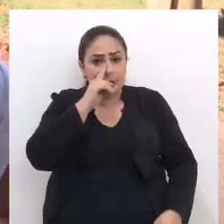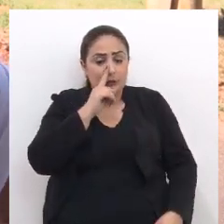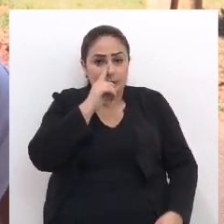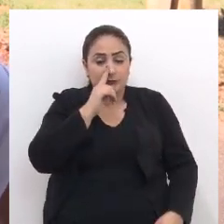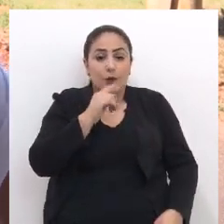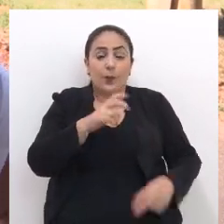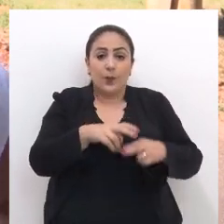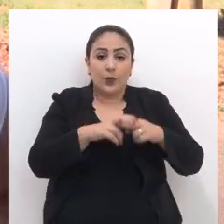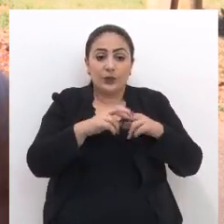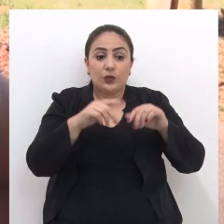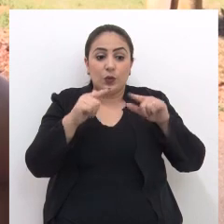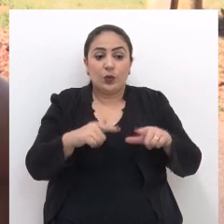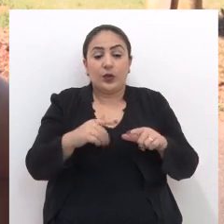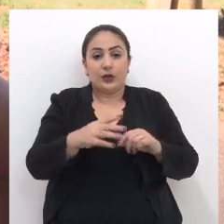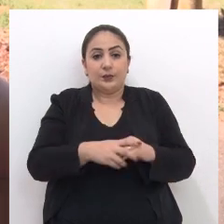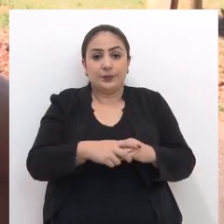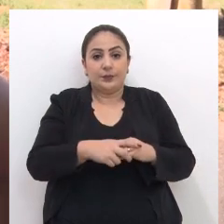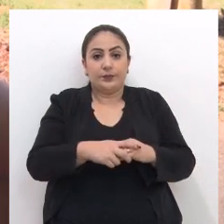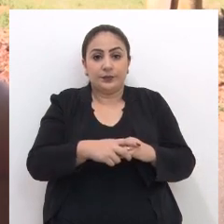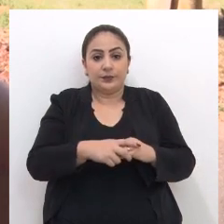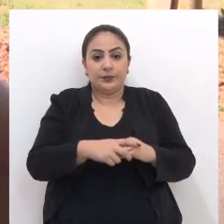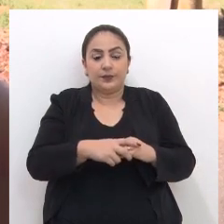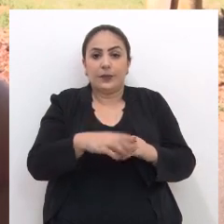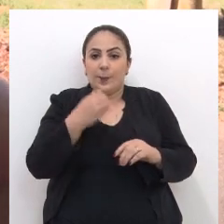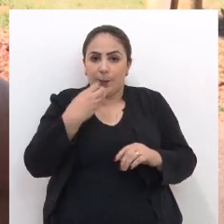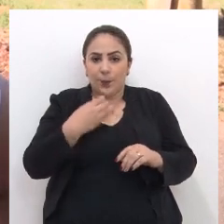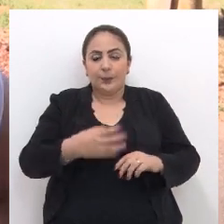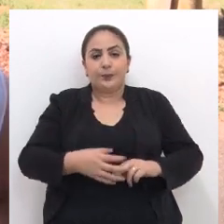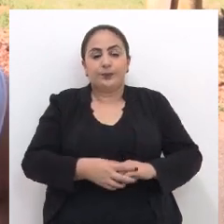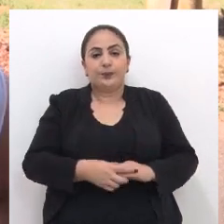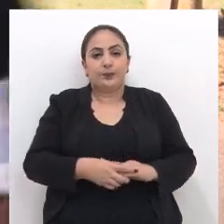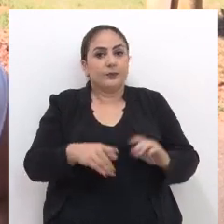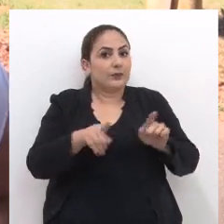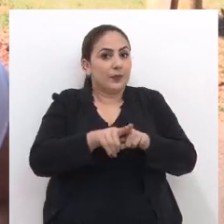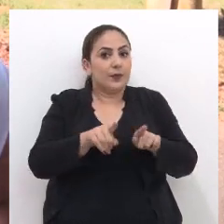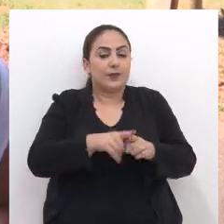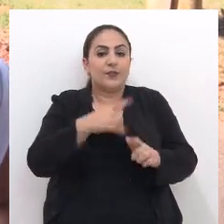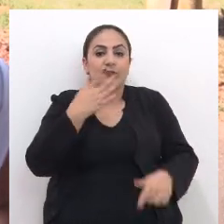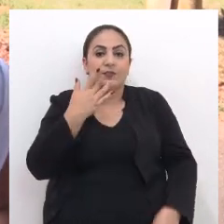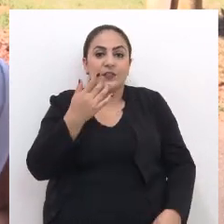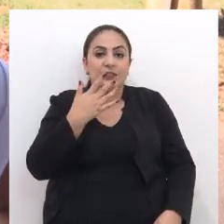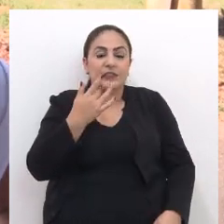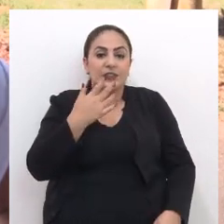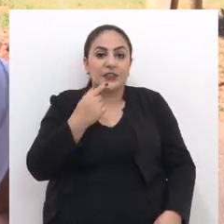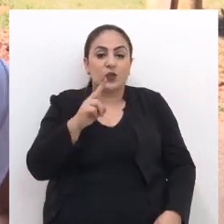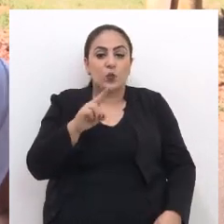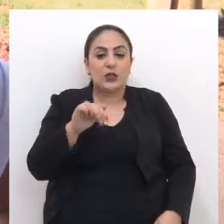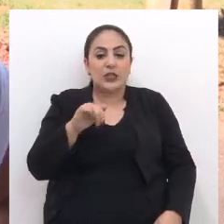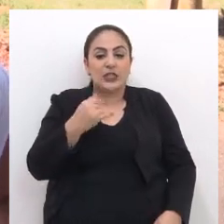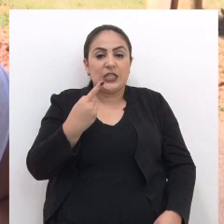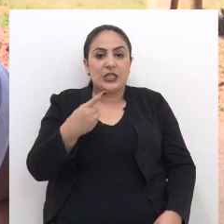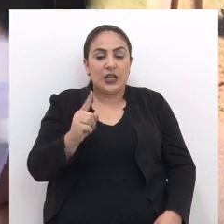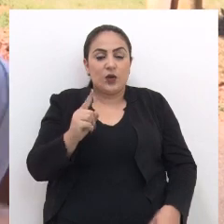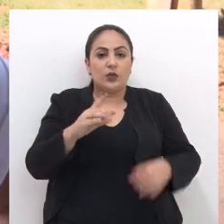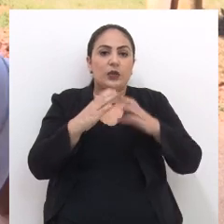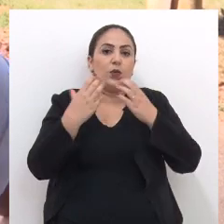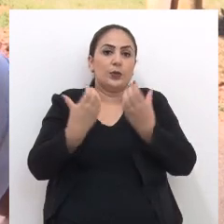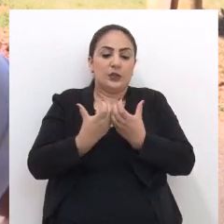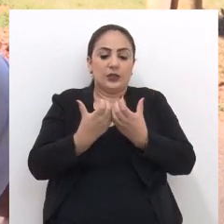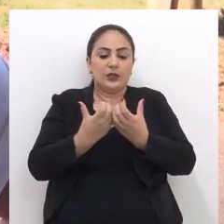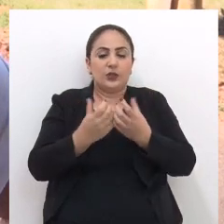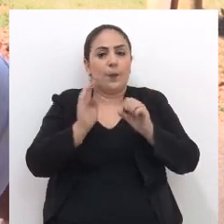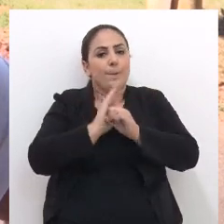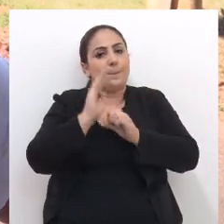perigosa, né? Então aí é um lugar... Foi bom isso aí, né? Também facilita a união da comunidade. Da